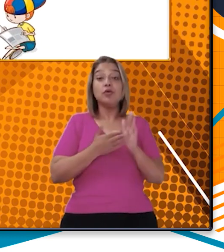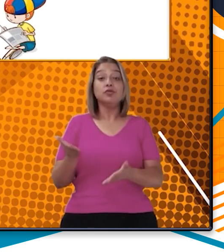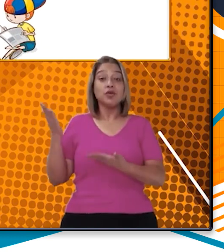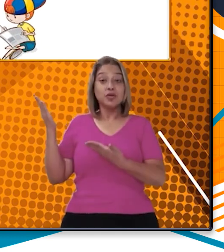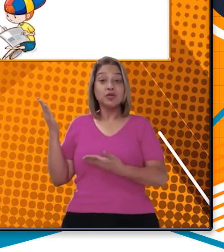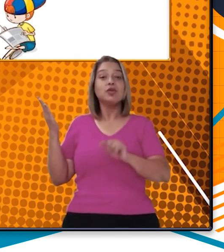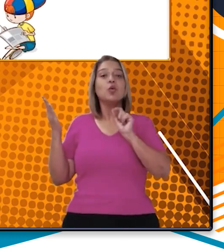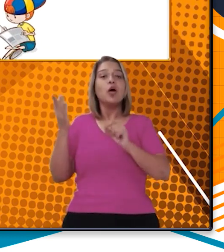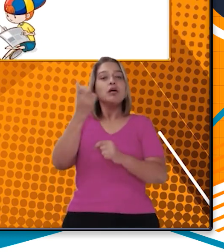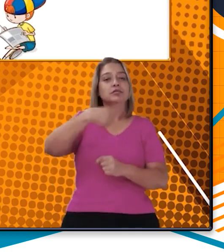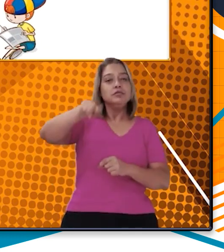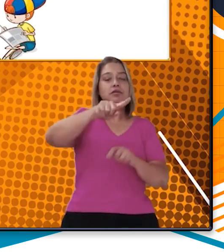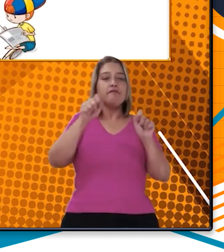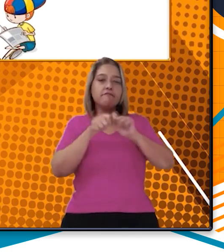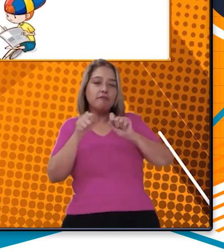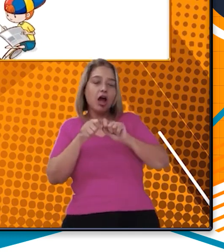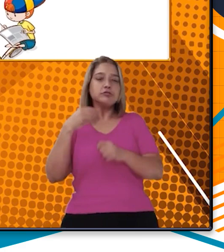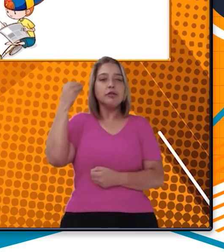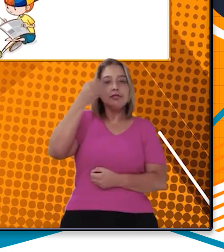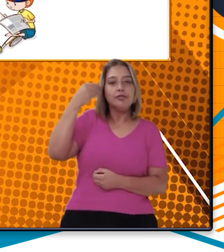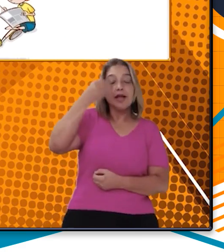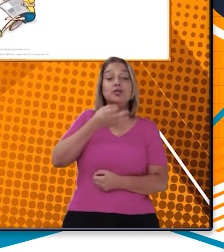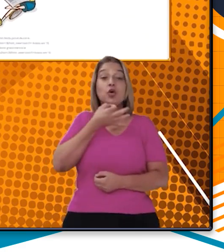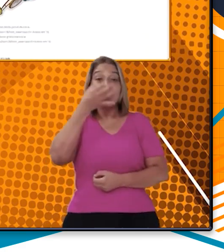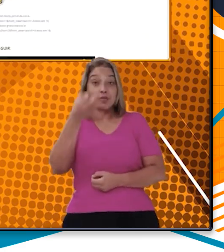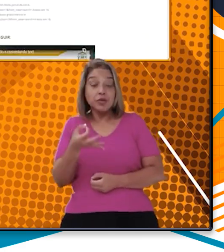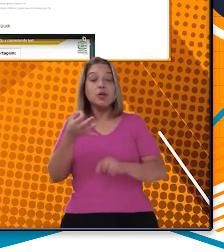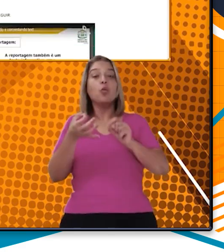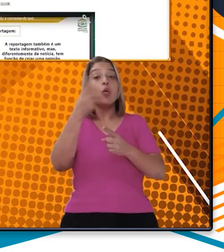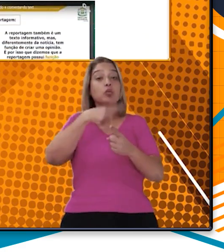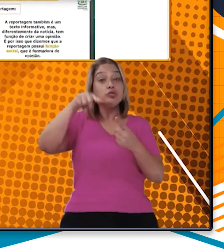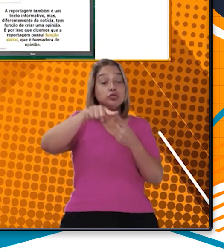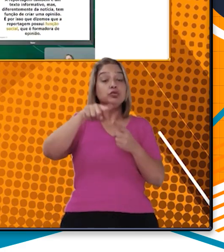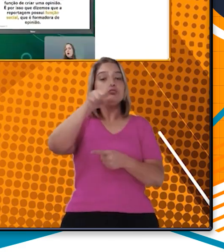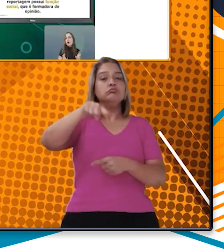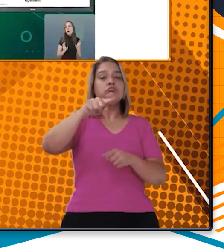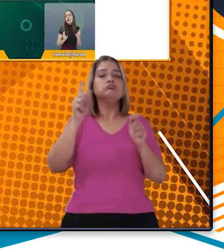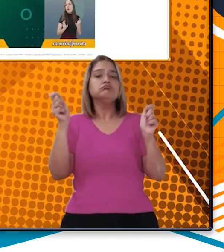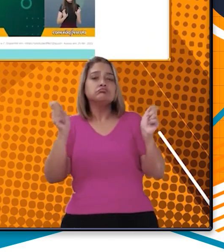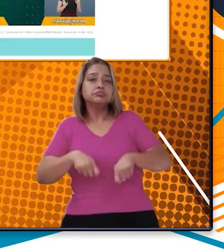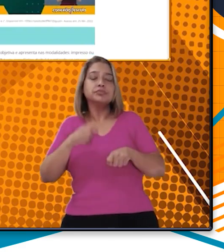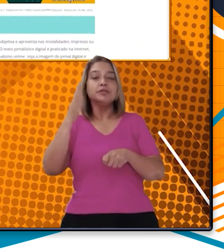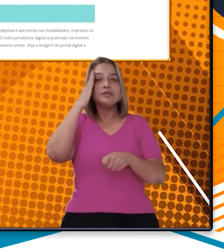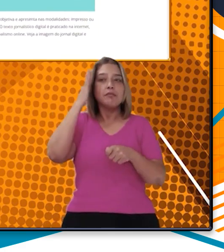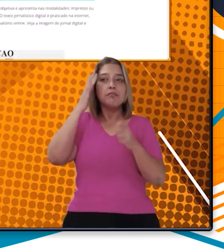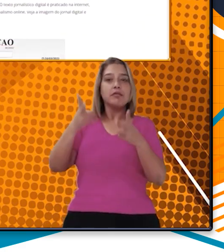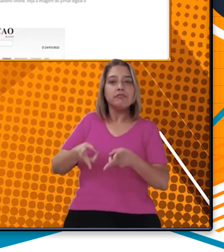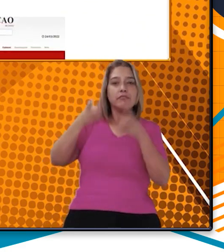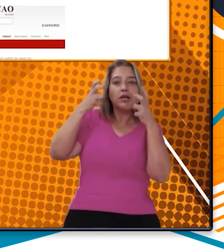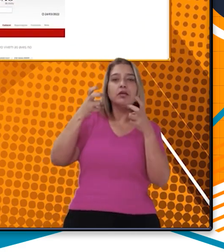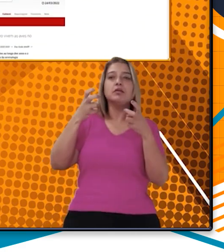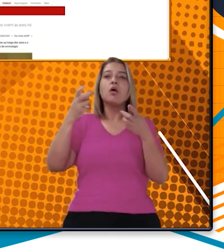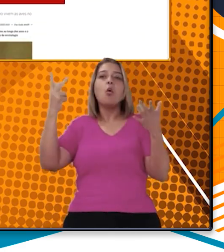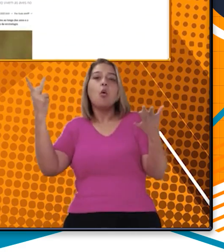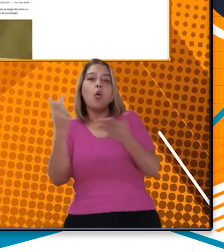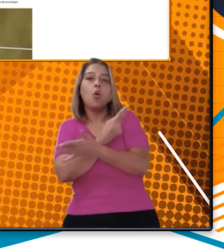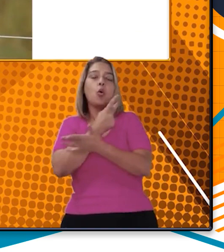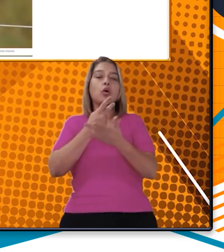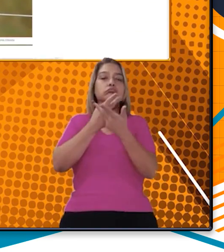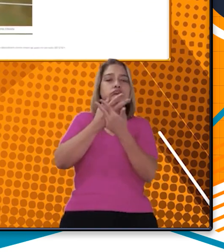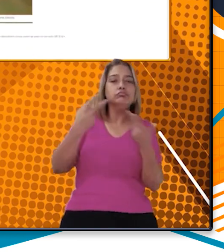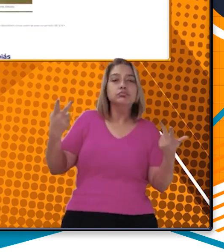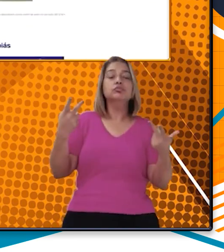tema Fato vs Opinião, que teve como objetivo identificar e diferenciar fato,